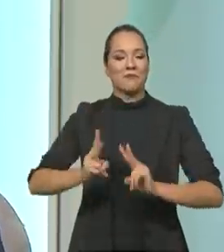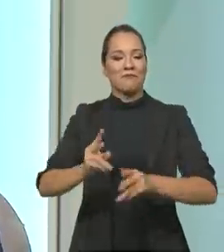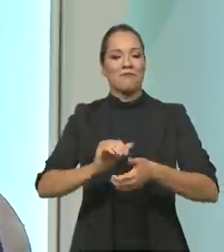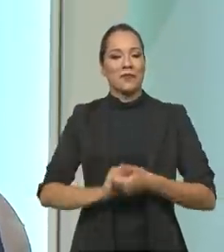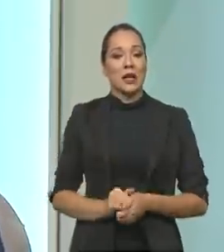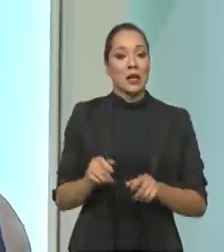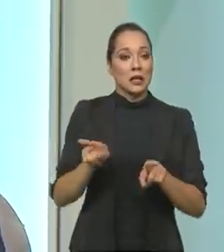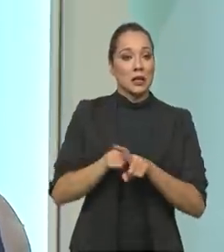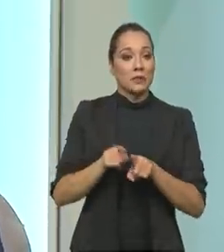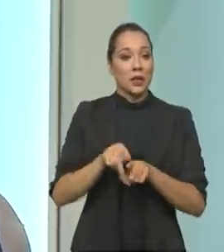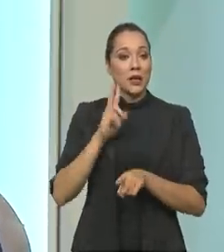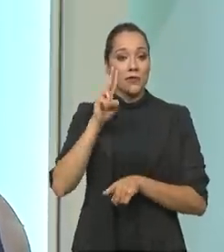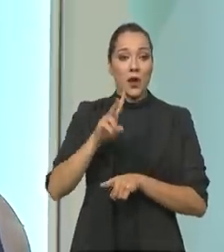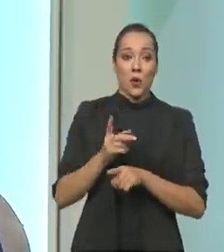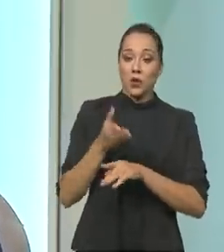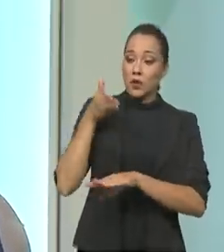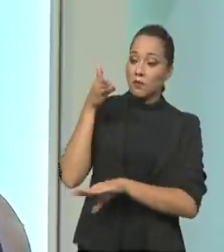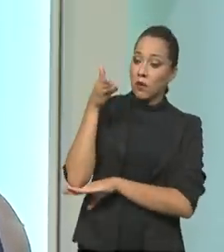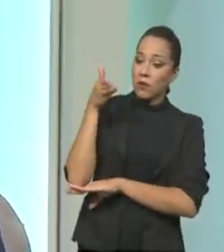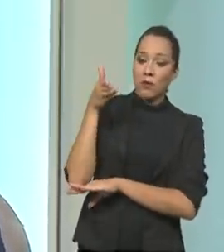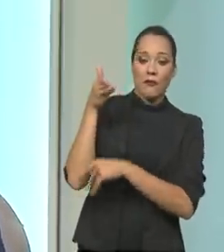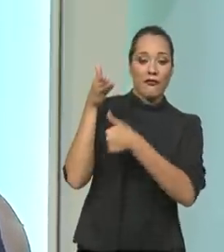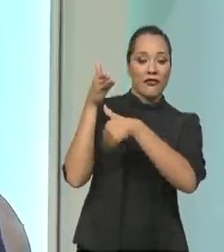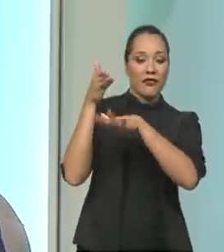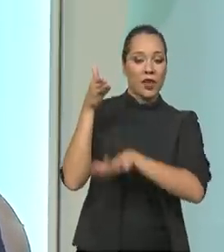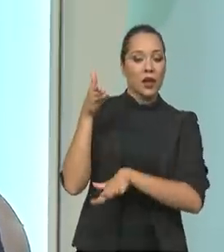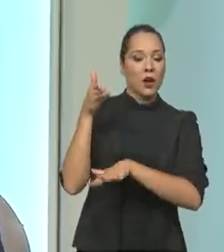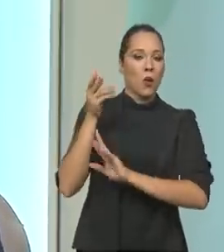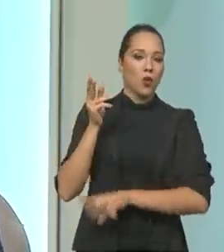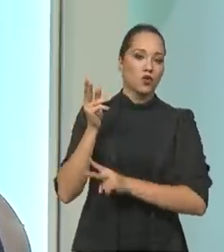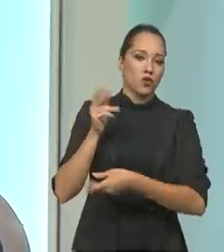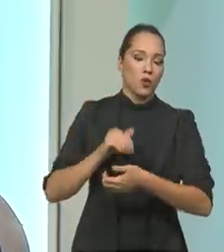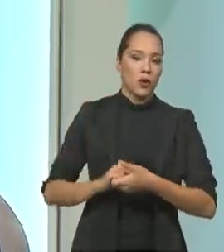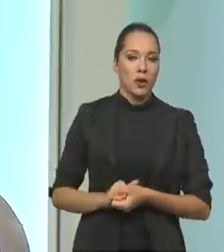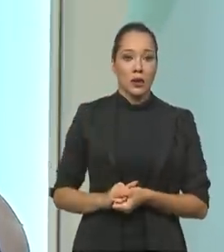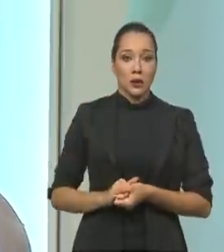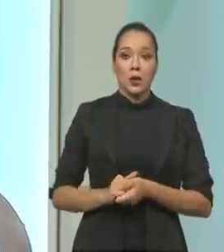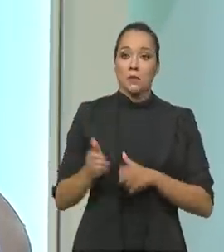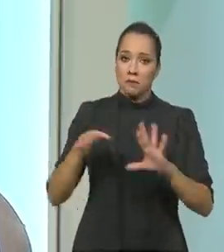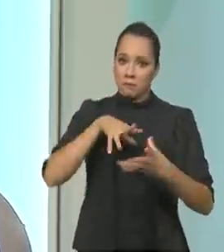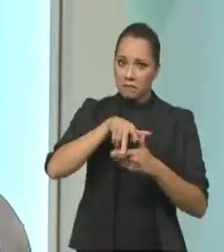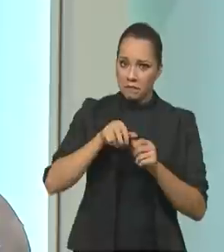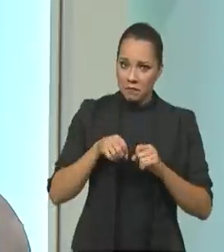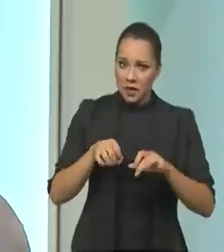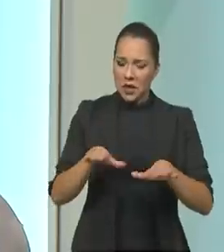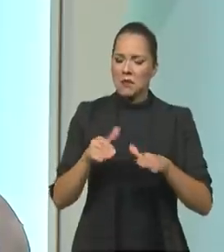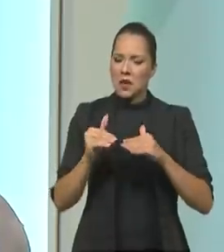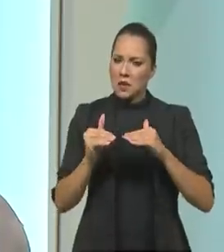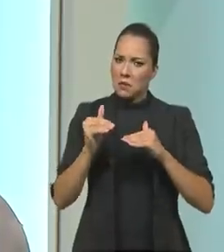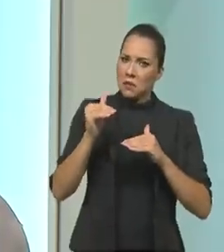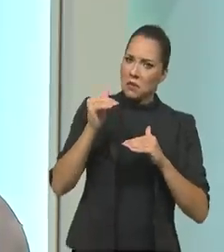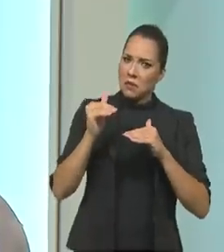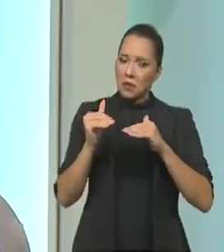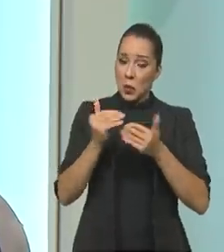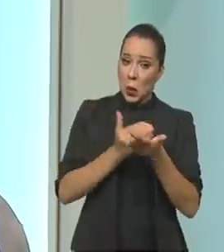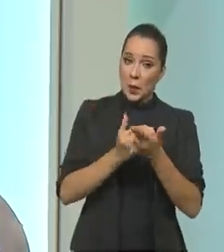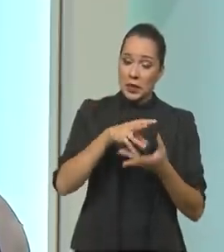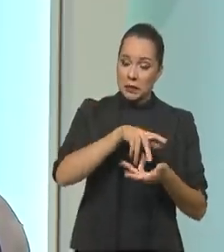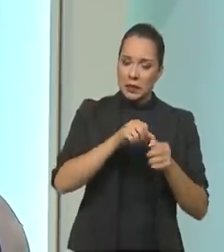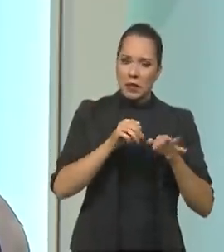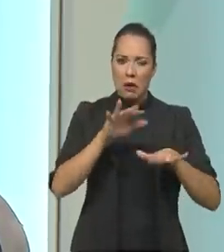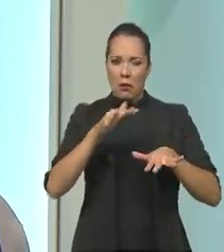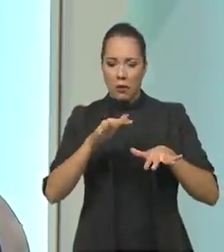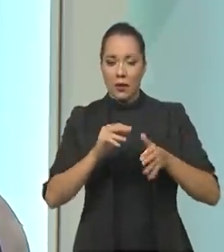manter o nível de hospedagem, apesar da pandemia, num nível razoável, no começo da pandemia,